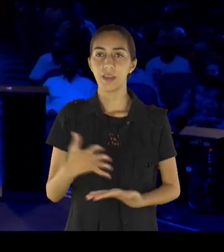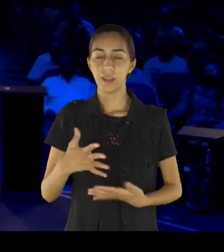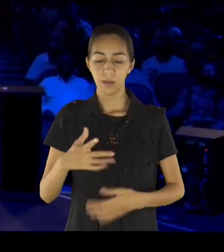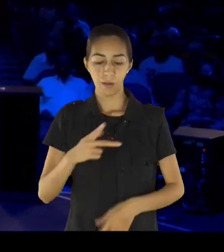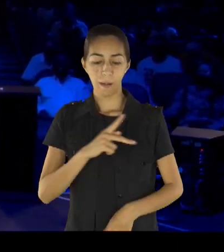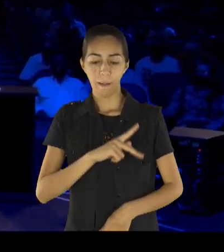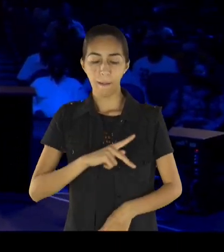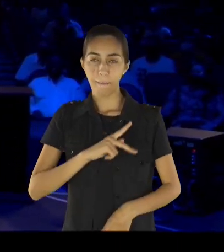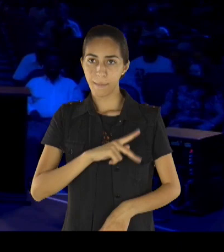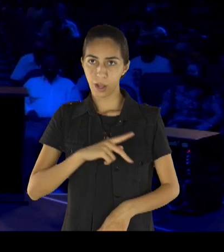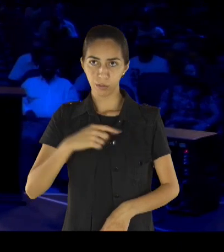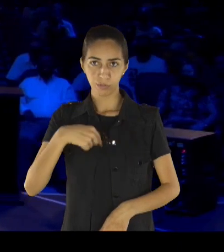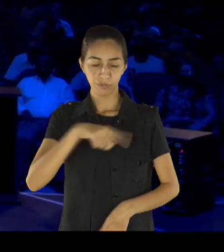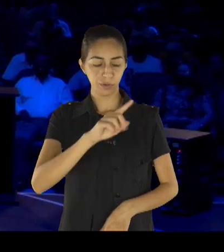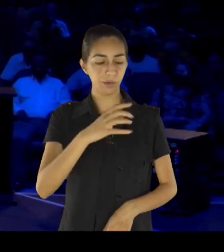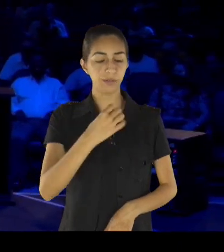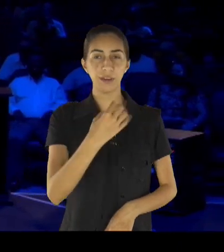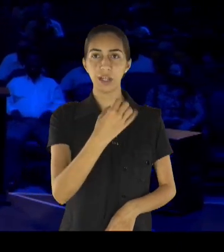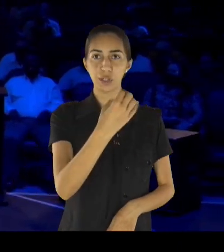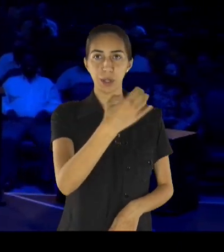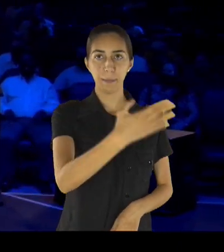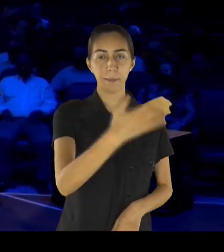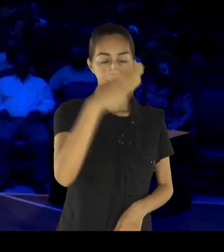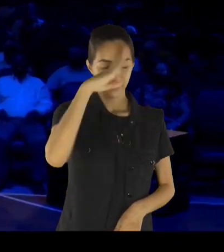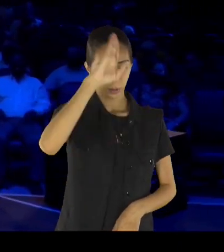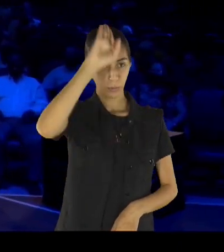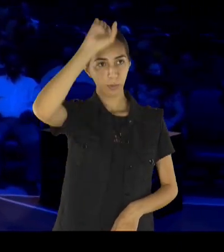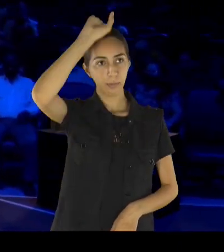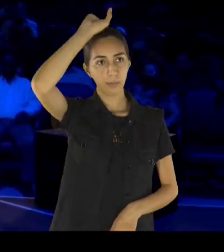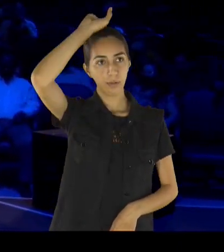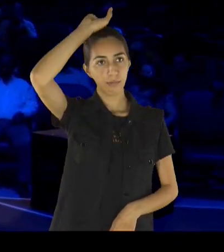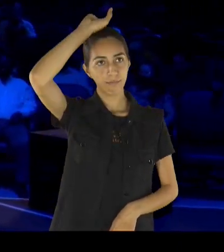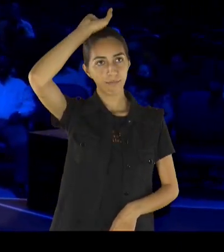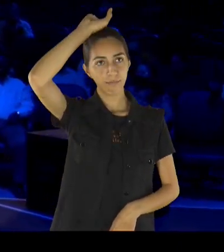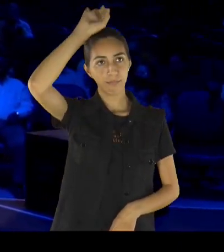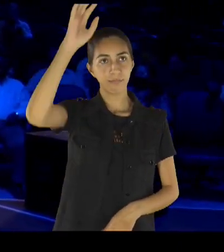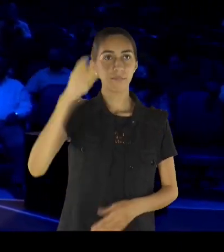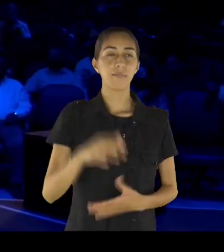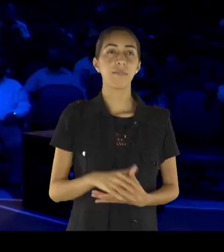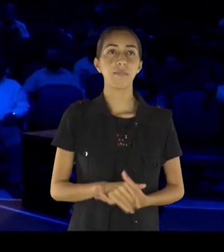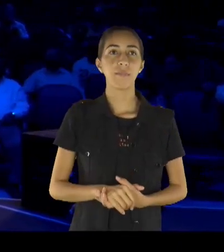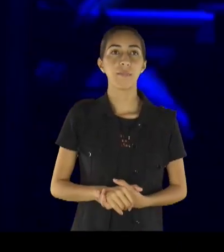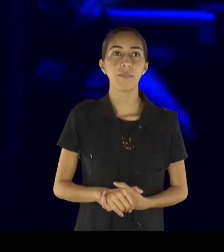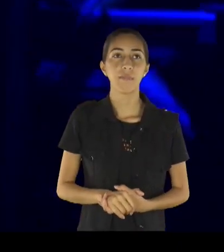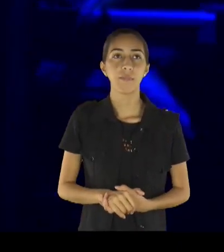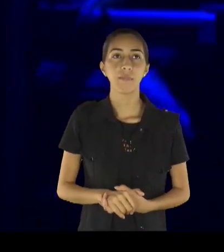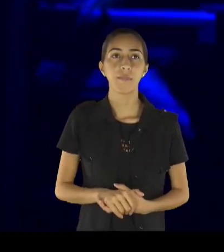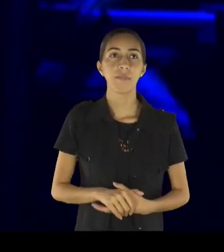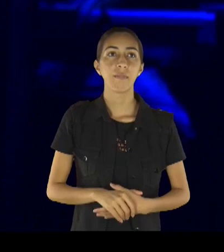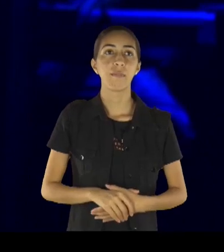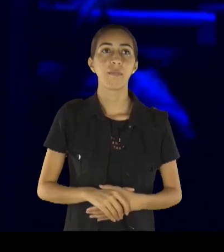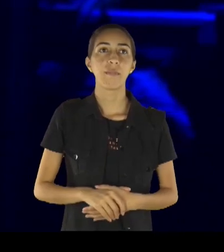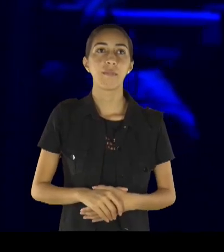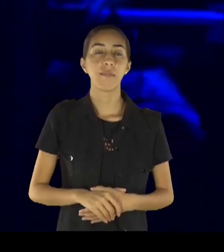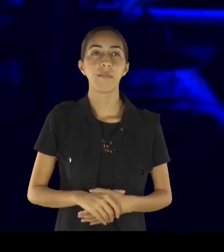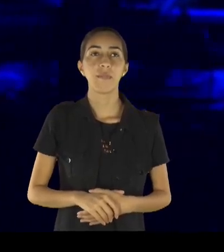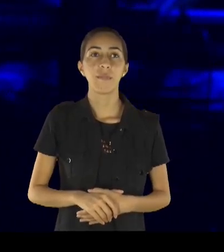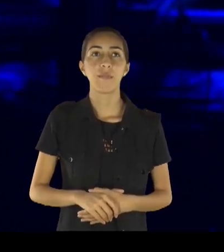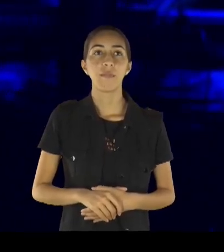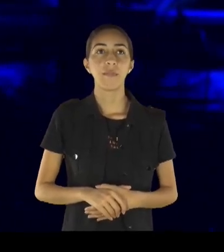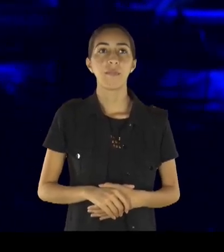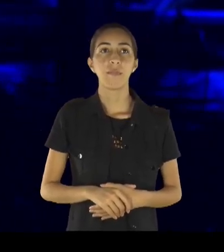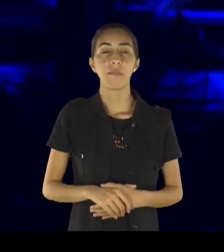sabe, que situação que estava, esse pessoal, pastor no barco, estava para morrer, estavam para morrer, estavam há vários dias,